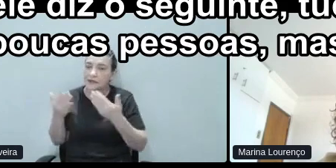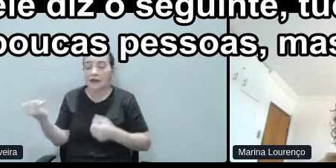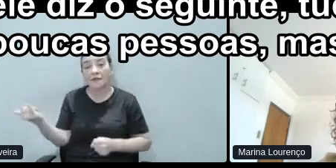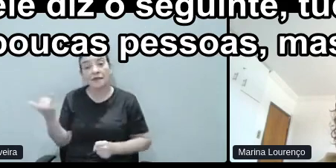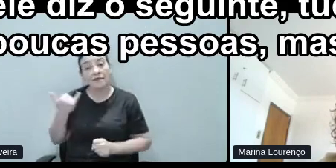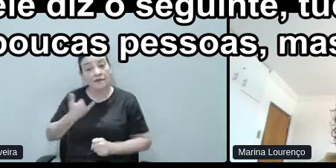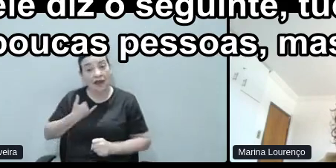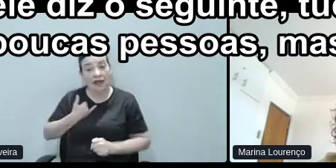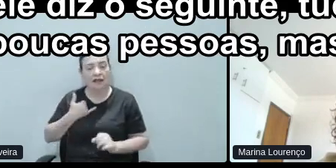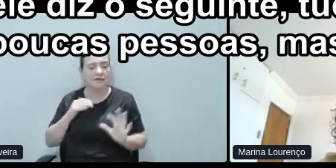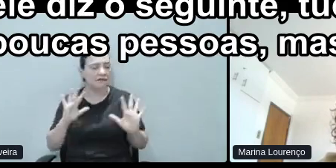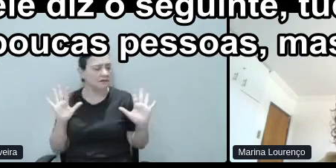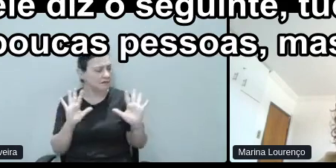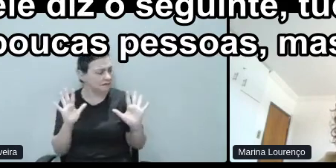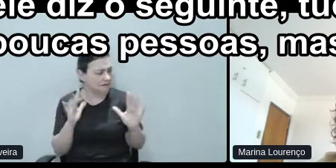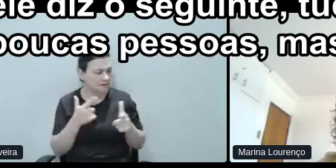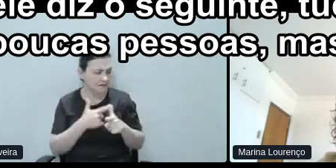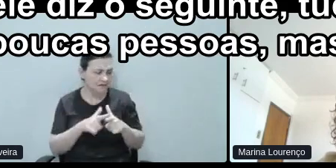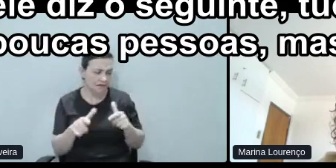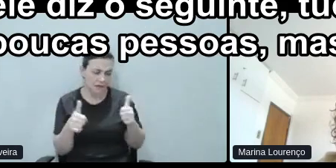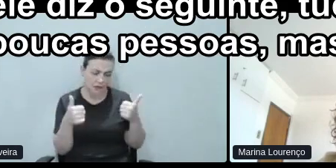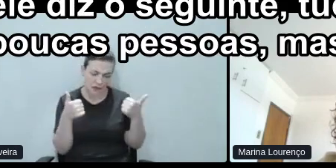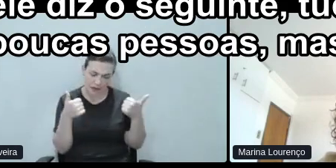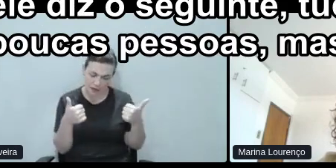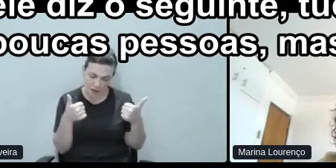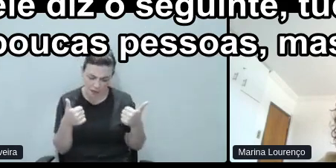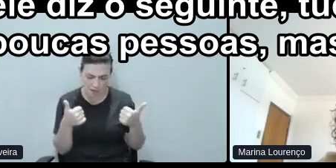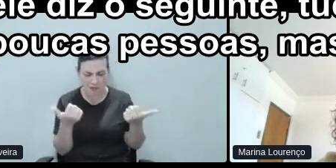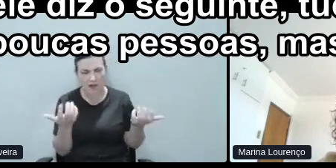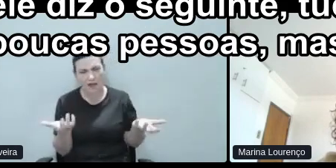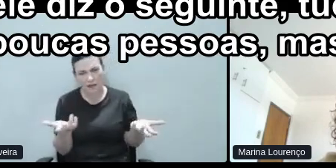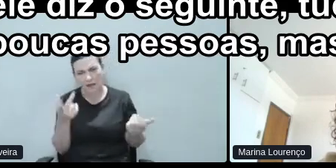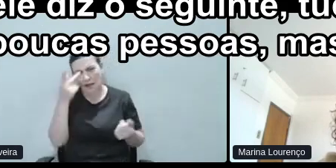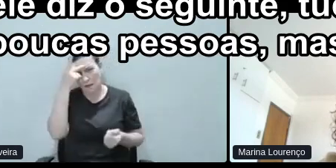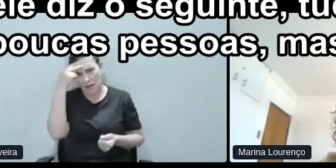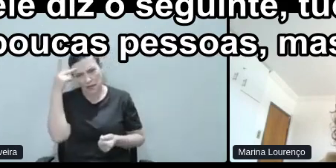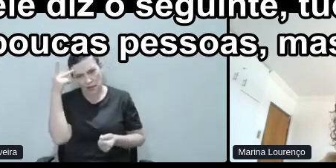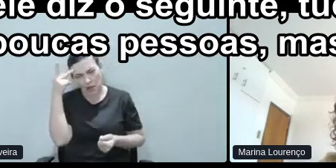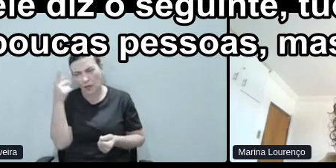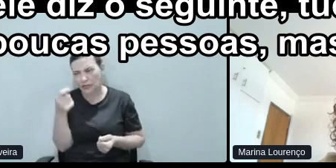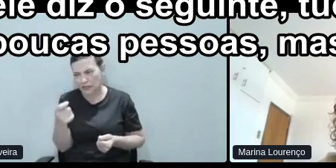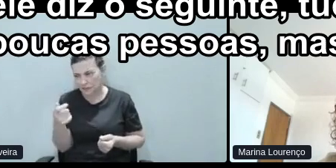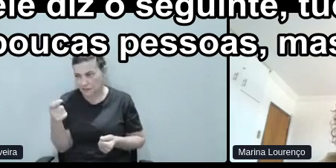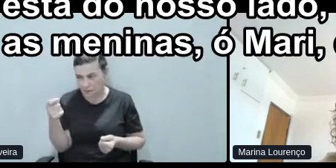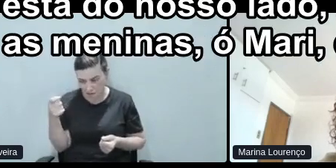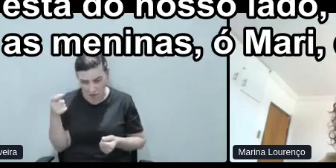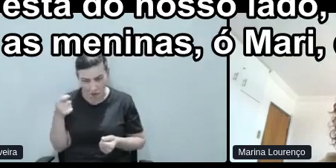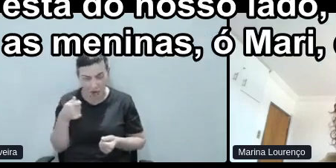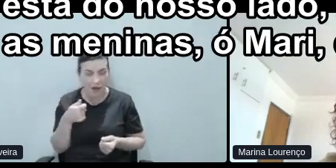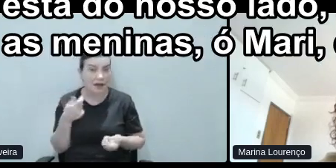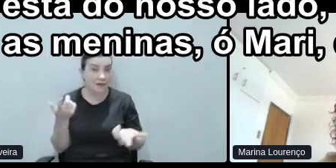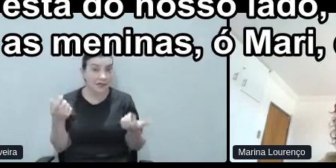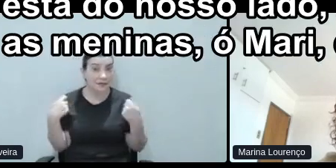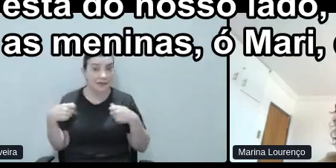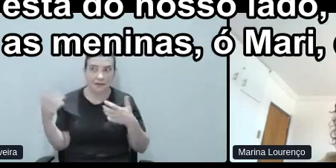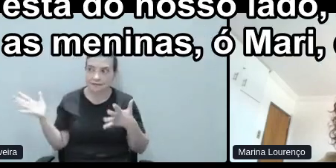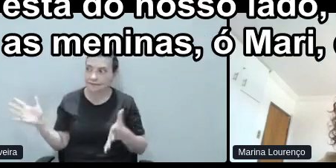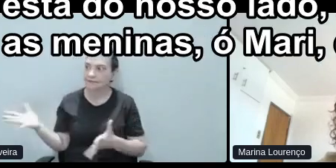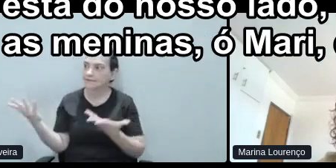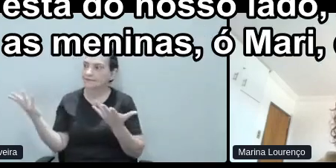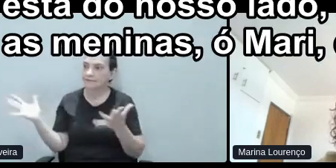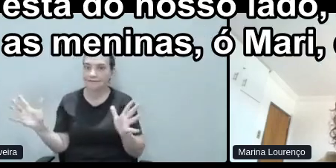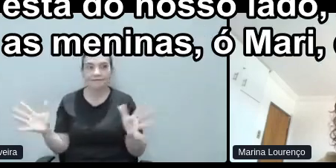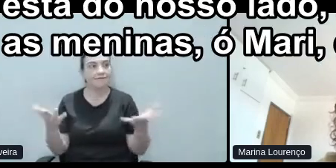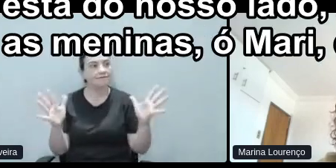tudo bem, ainda bem que temos poucas pessoas, mas vamos influenciar aquele que está do nosso lado. Então,